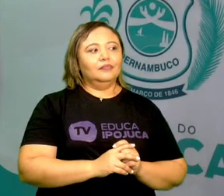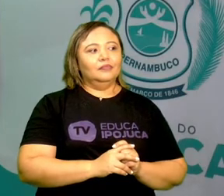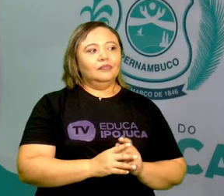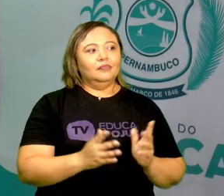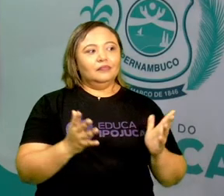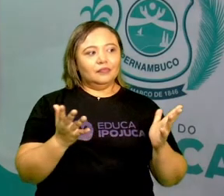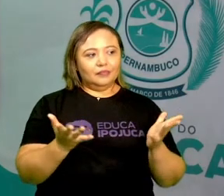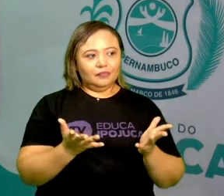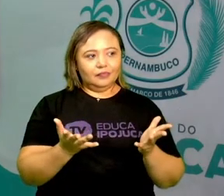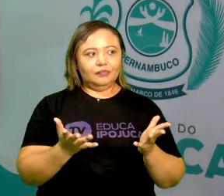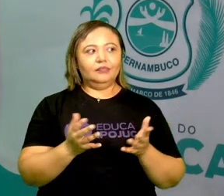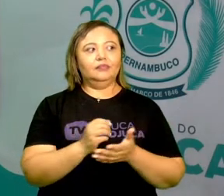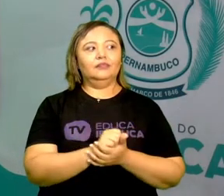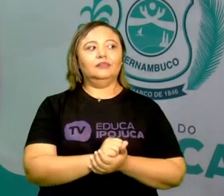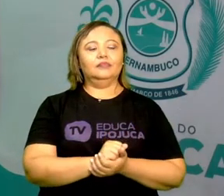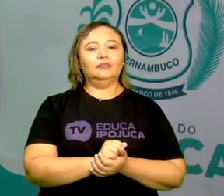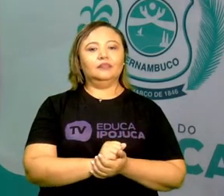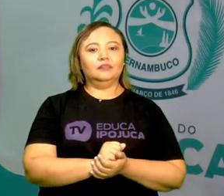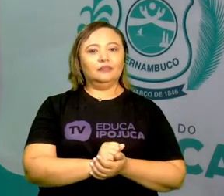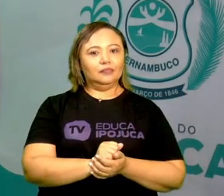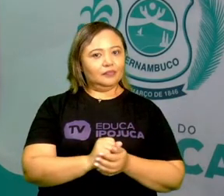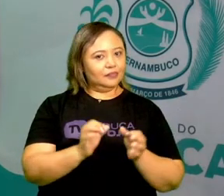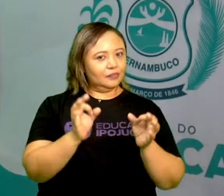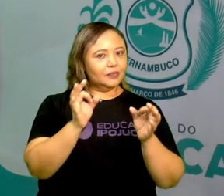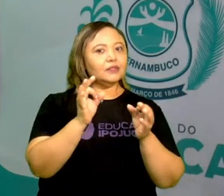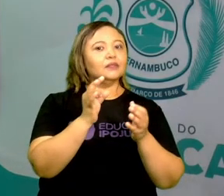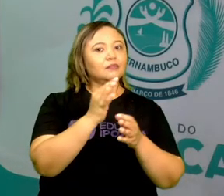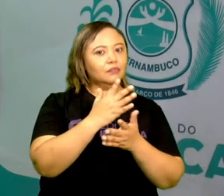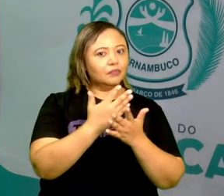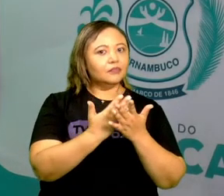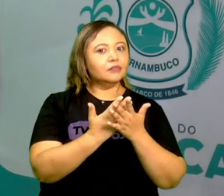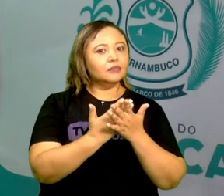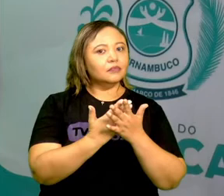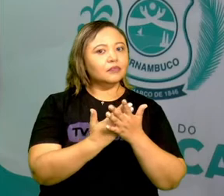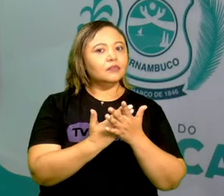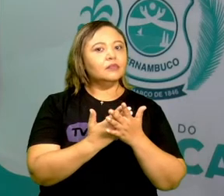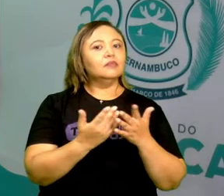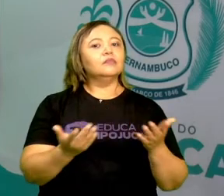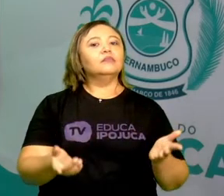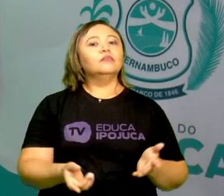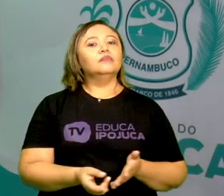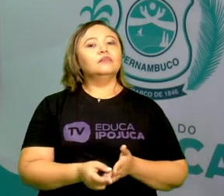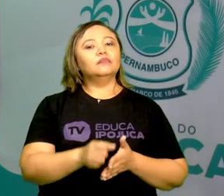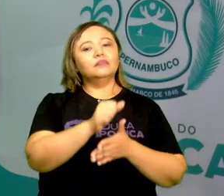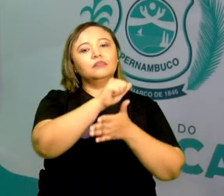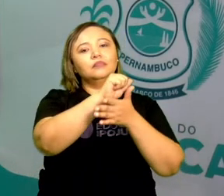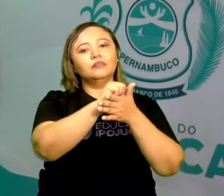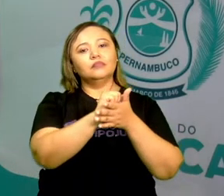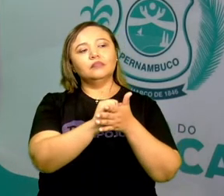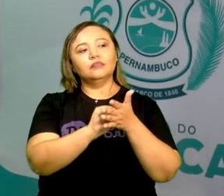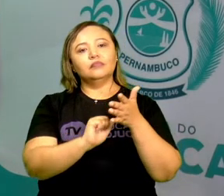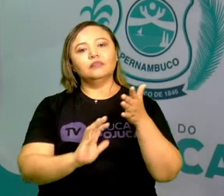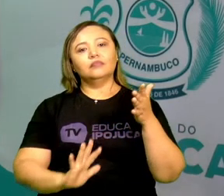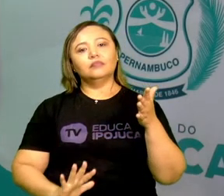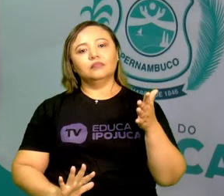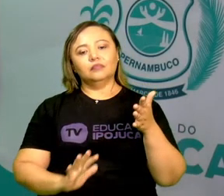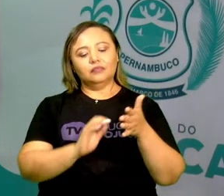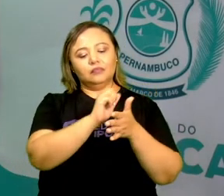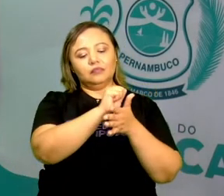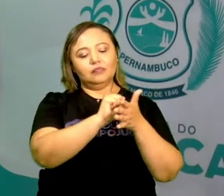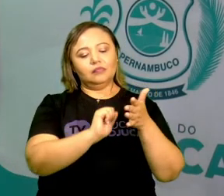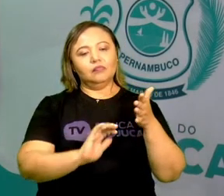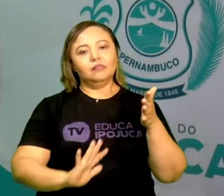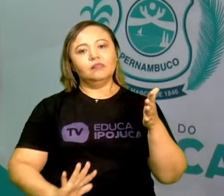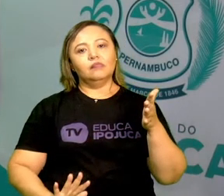E aí vamos concluindo a nossa aula de hoje, tá certo? Com o nosso exercício,